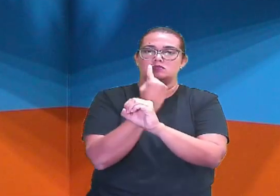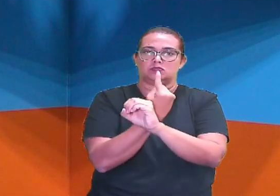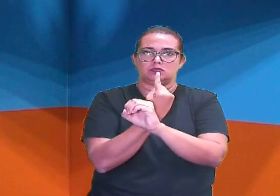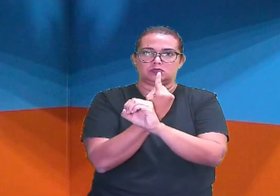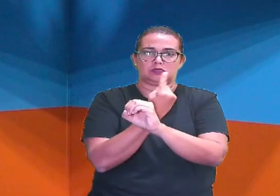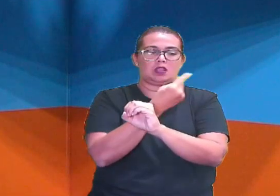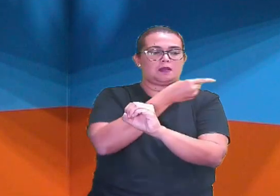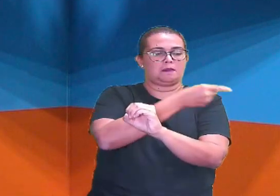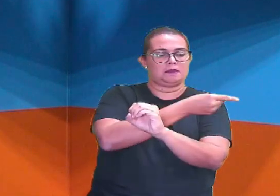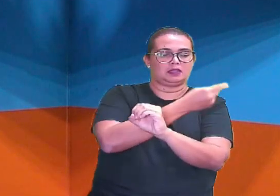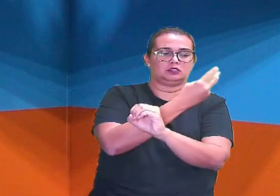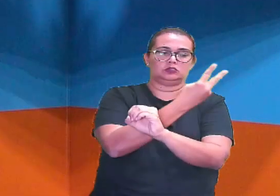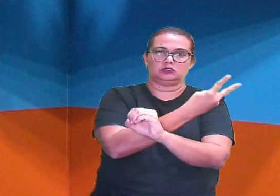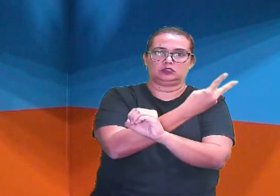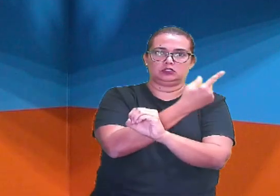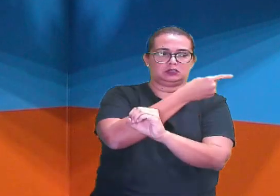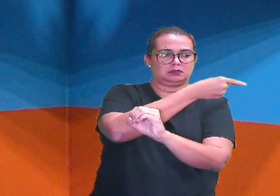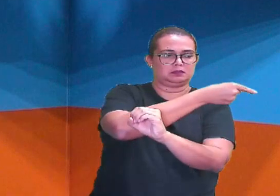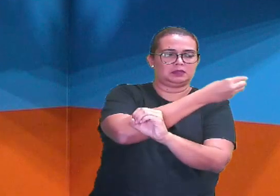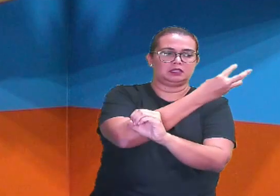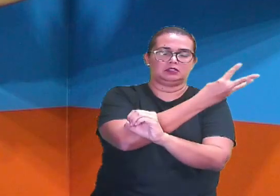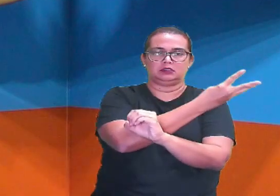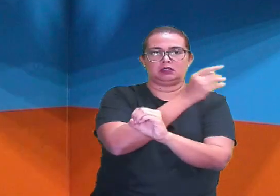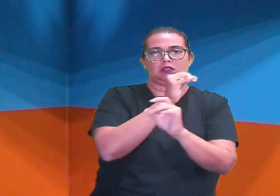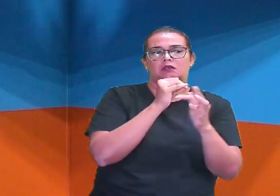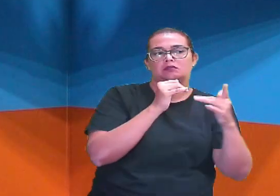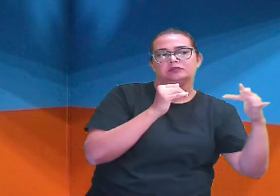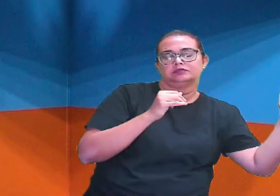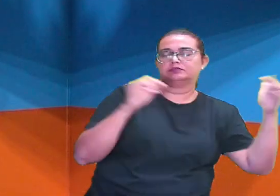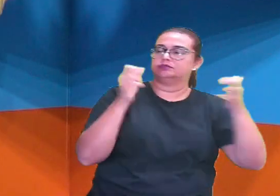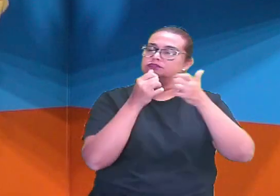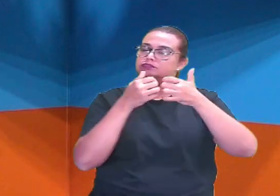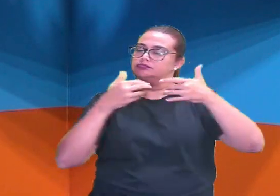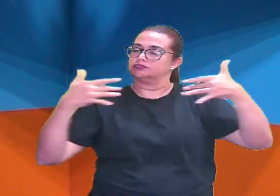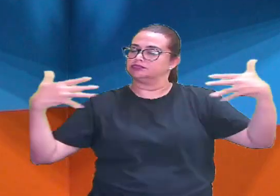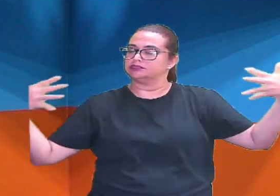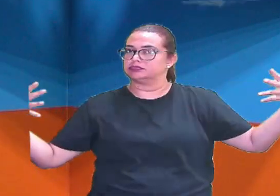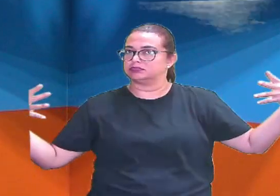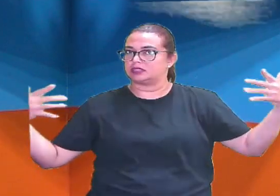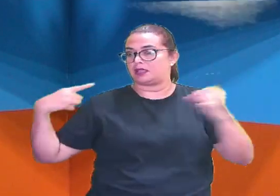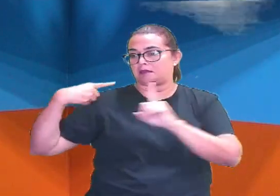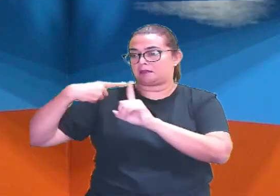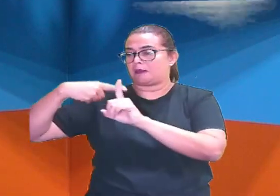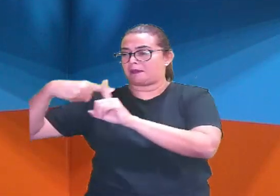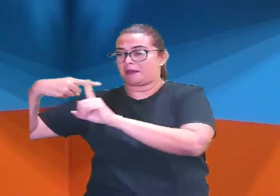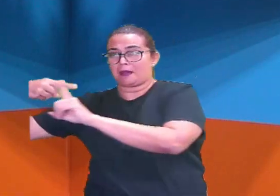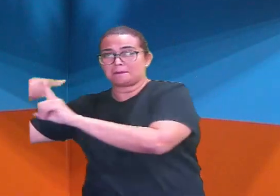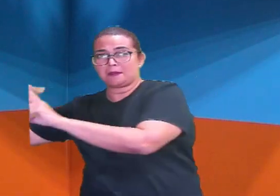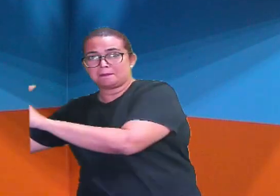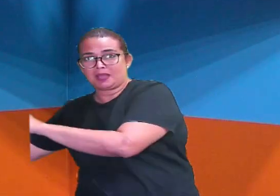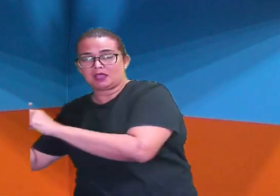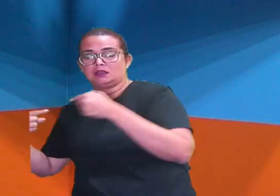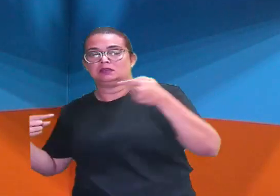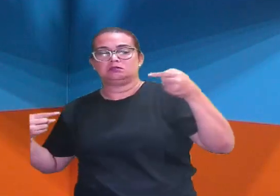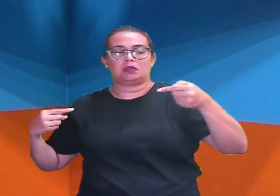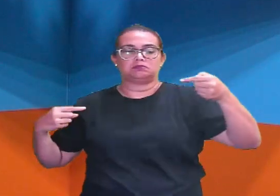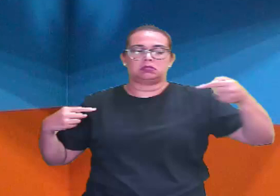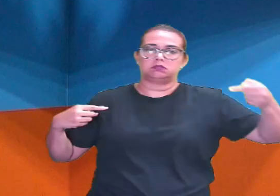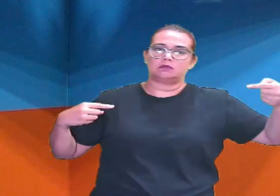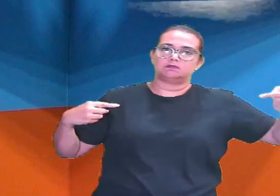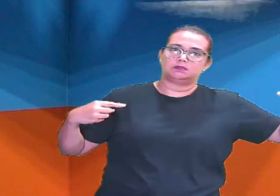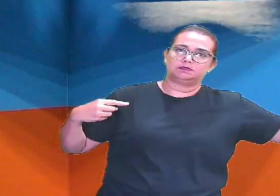Eu tenho Menos 2 Tá certo? Se eu tenho 3 positivo Eu vou ter 3 negativo Tá certo? Então,